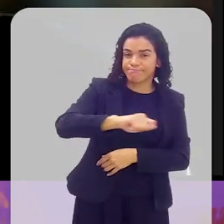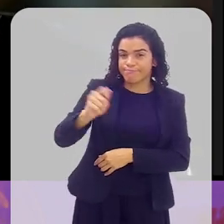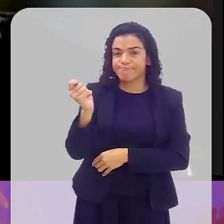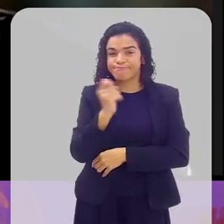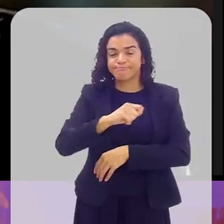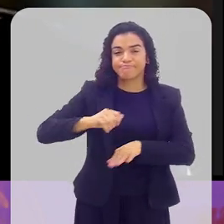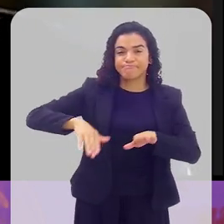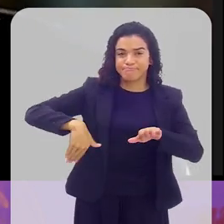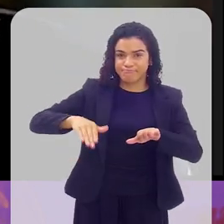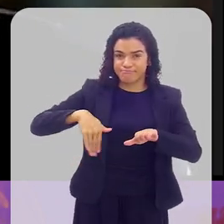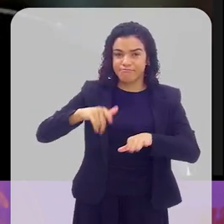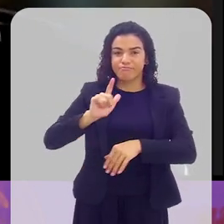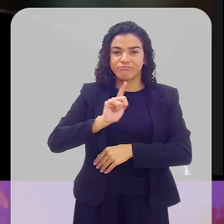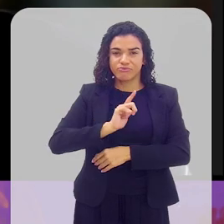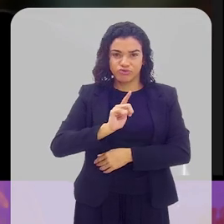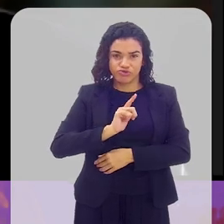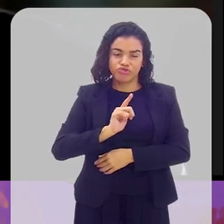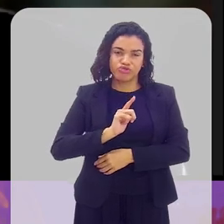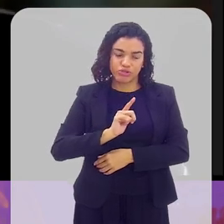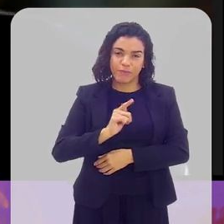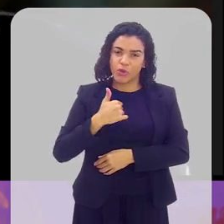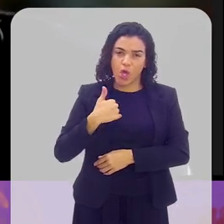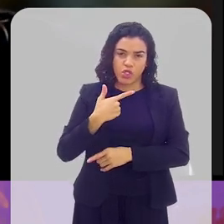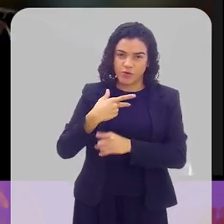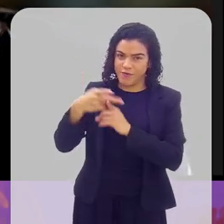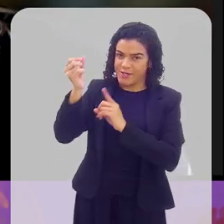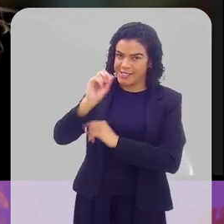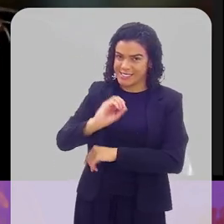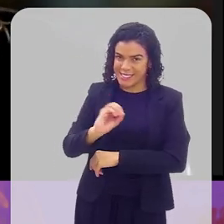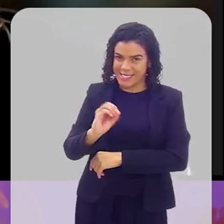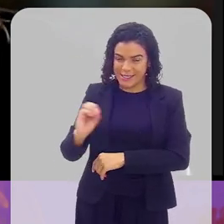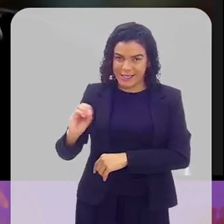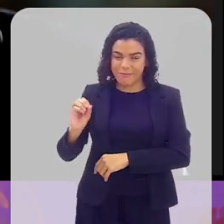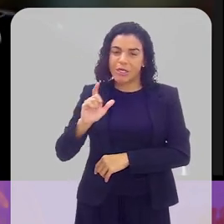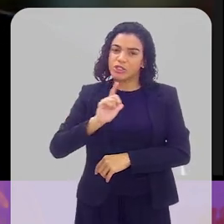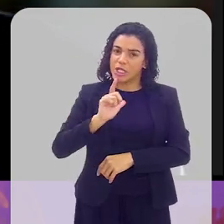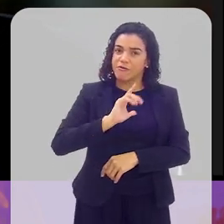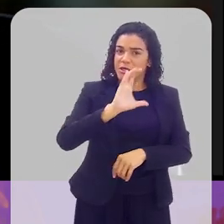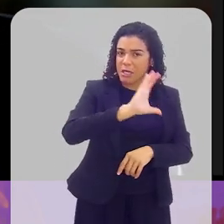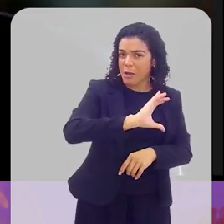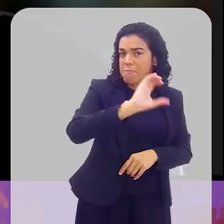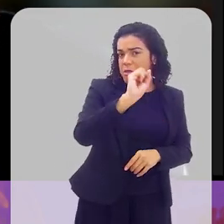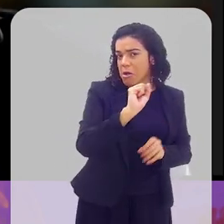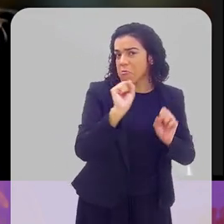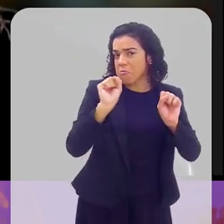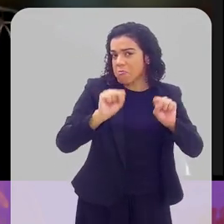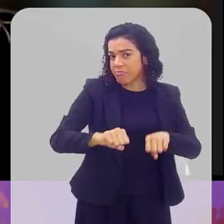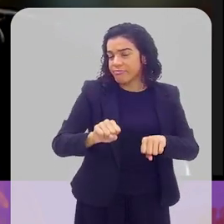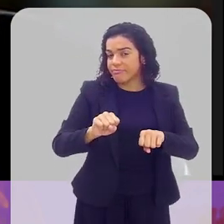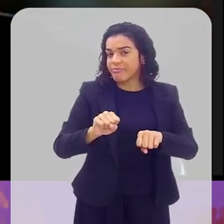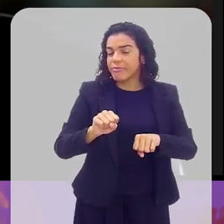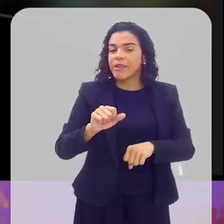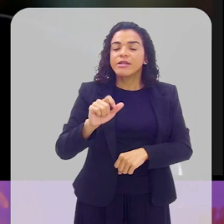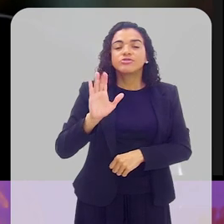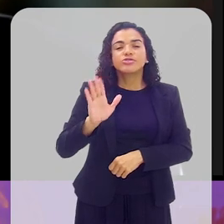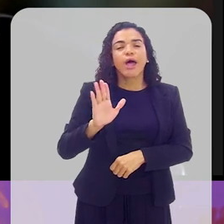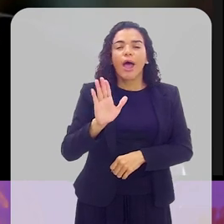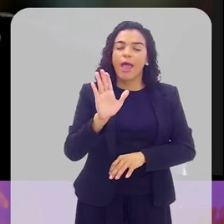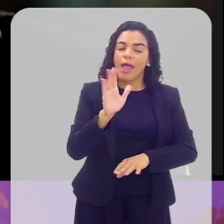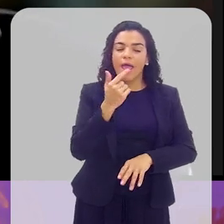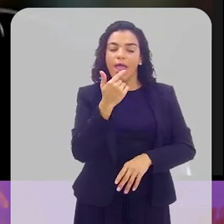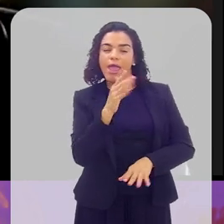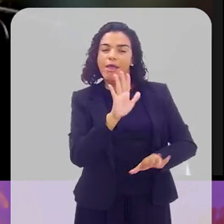muito bem, chegamos na final, por um detalhe, não vencemos, mas na mista fomos campeões, ganhamos medalha. Então,